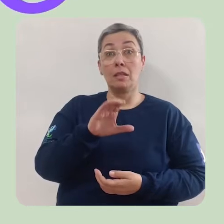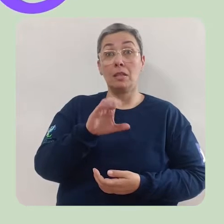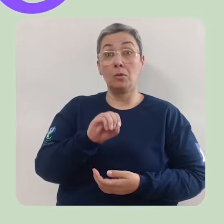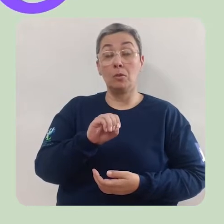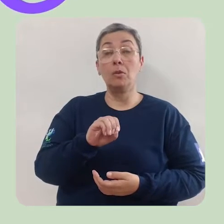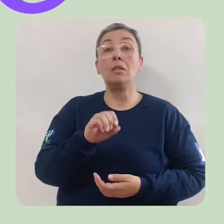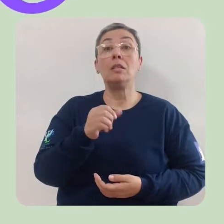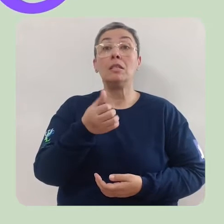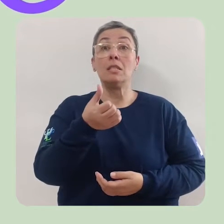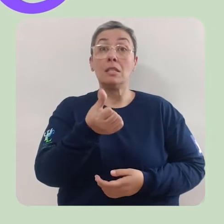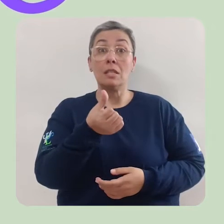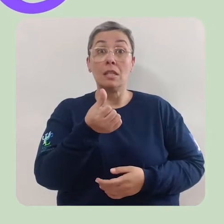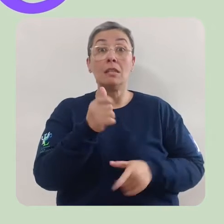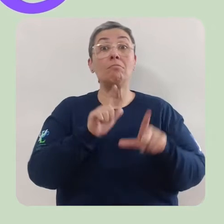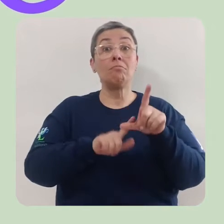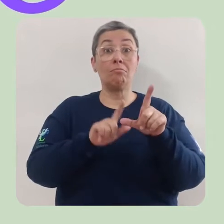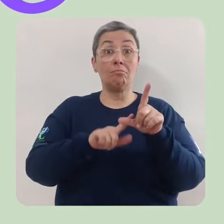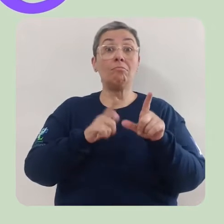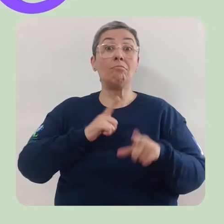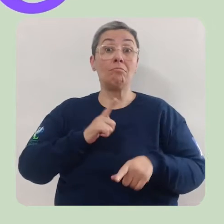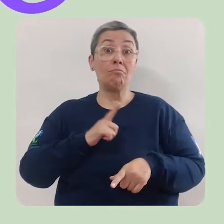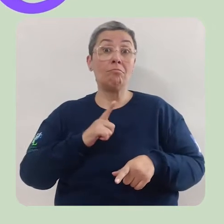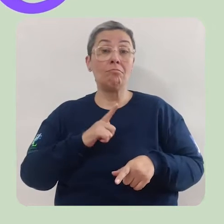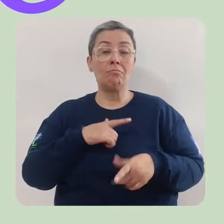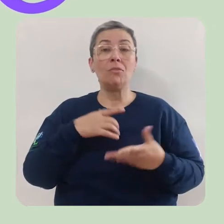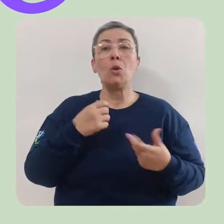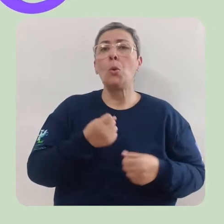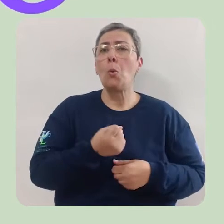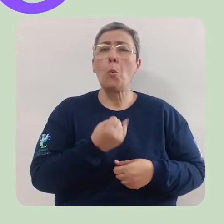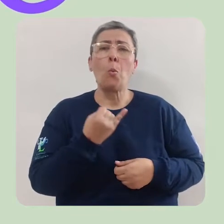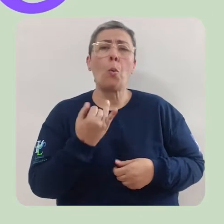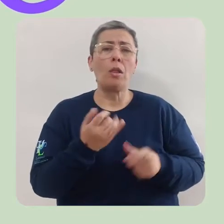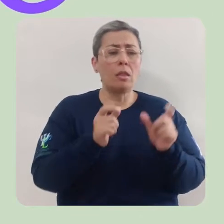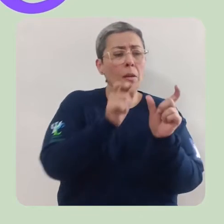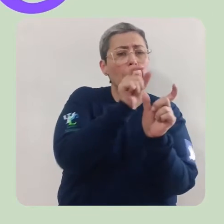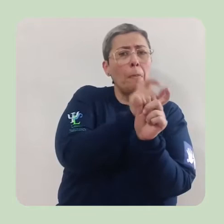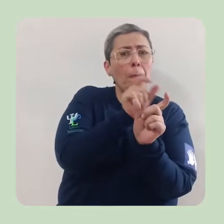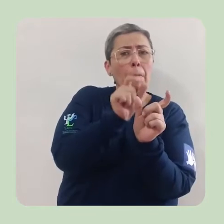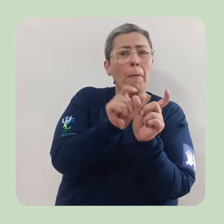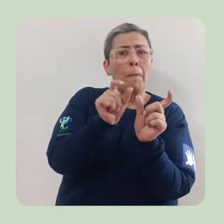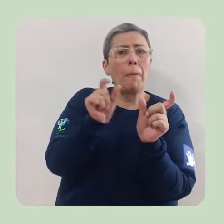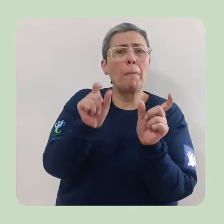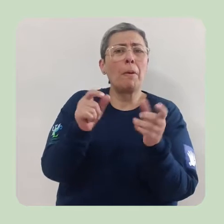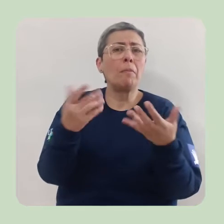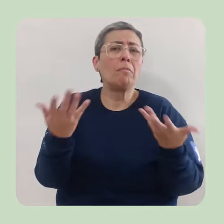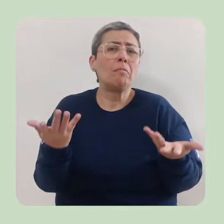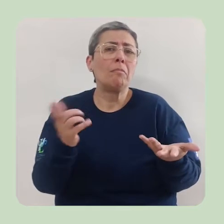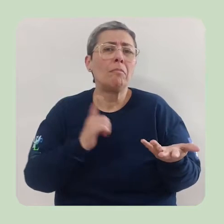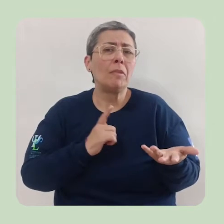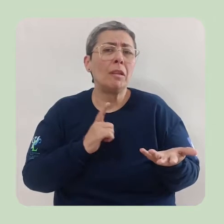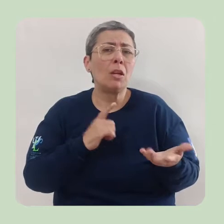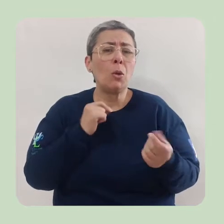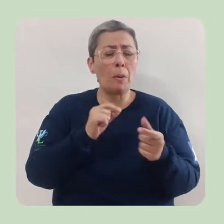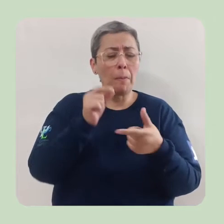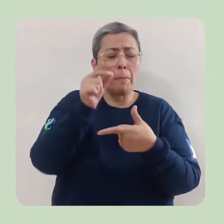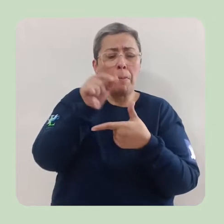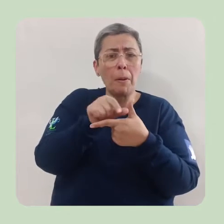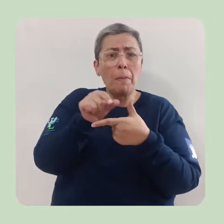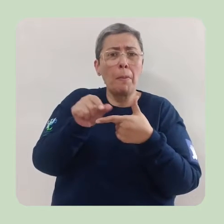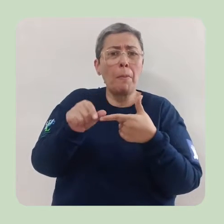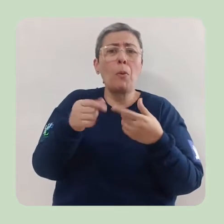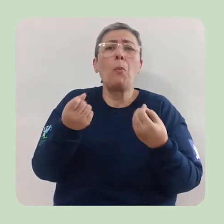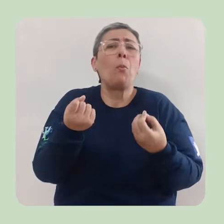Macaco tem seis letras. E quantas sílabas tem a palavra macaco?